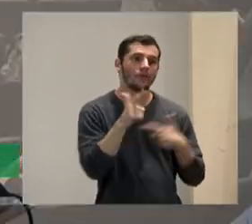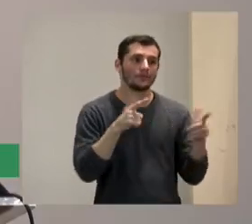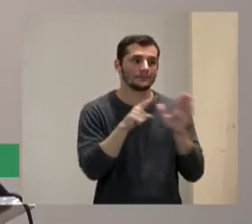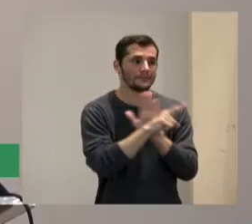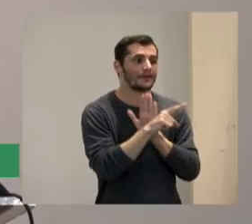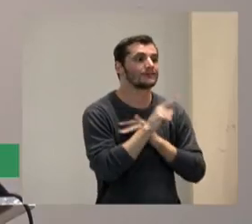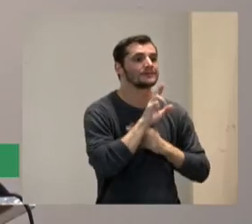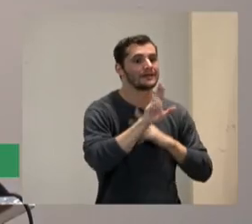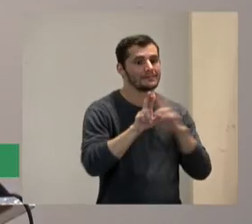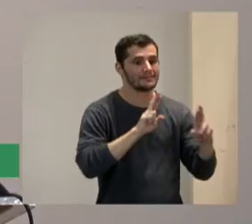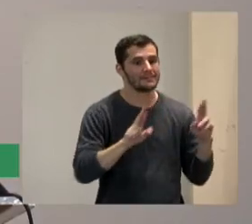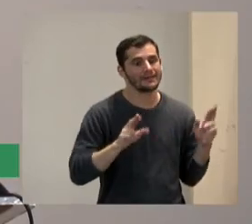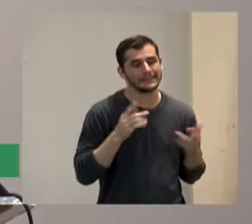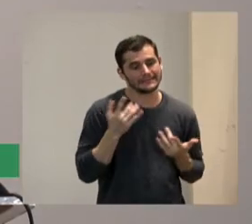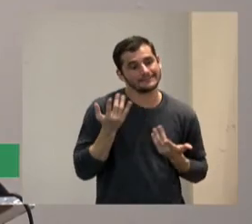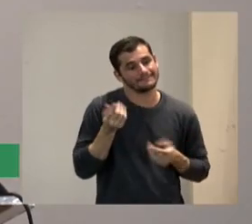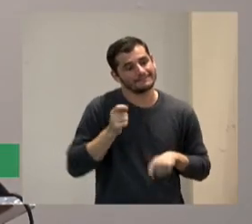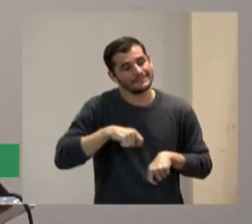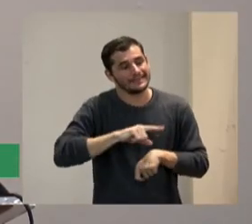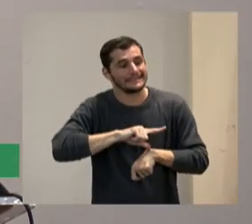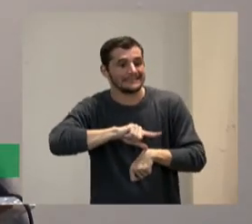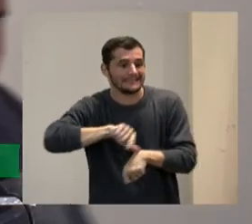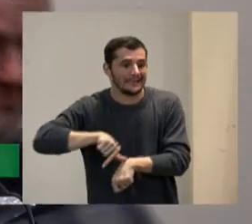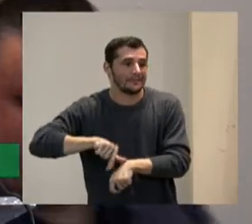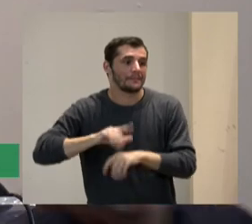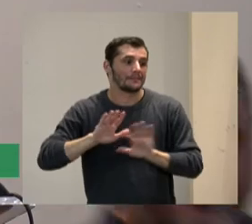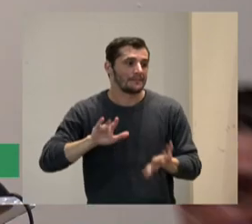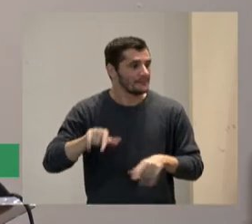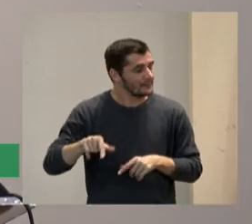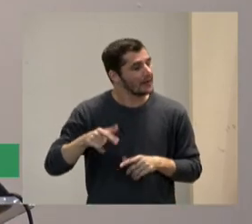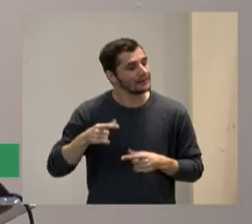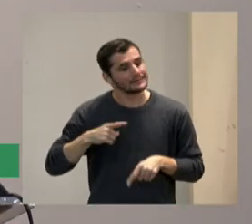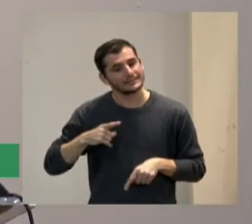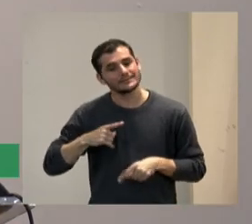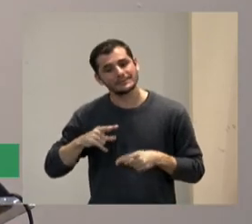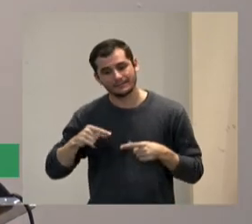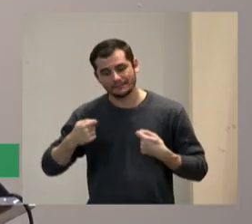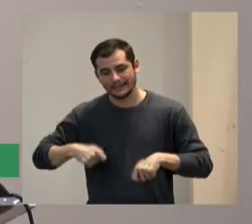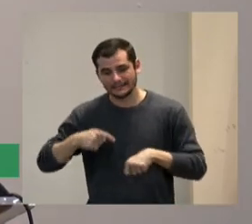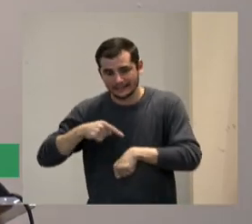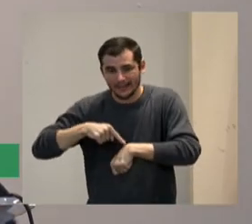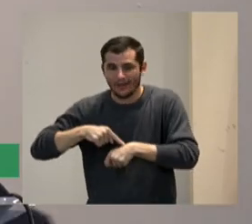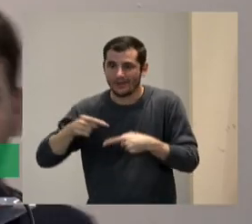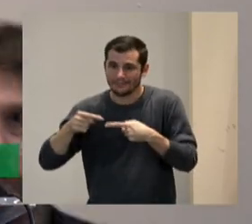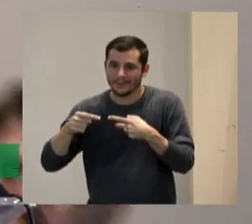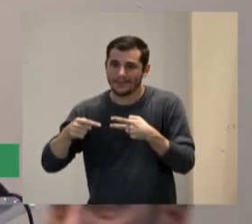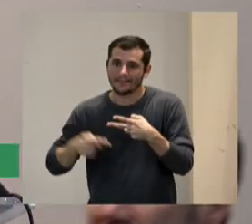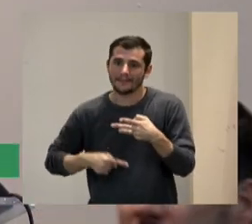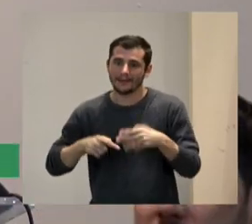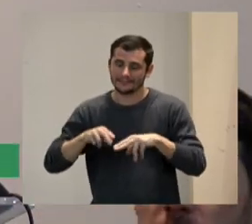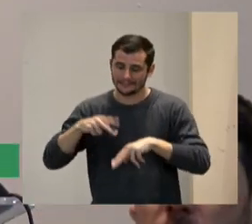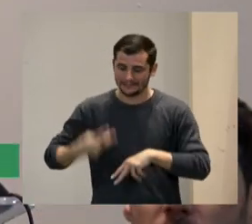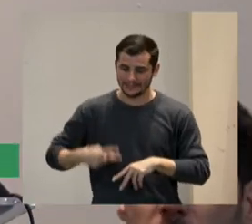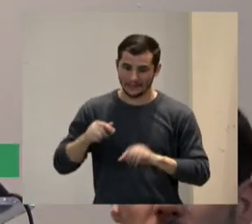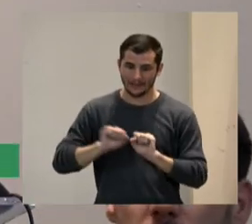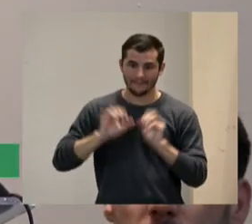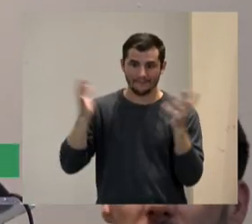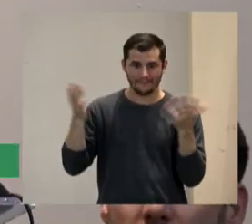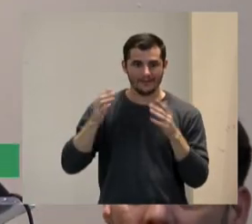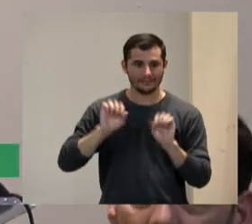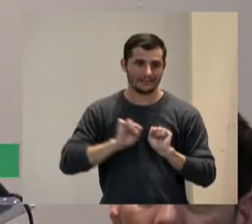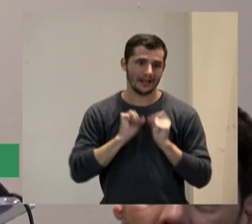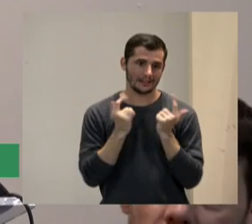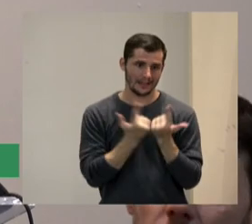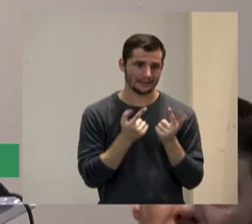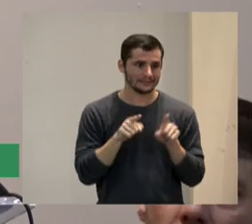mas é que a gente tem os horários para cumprir de acordo com a casa também e com o evento